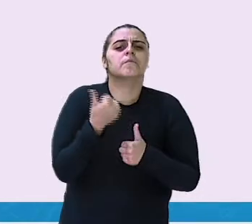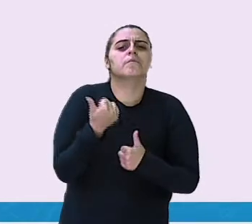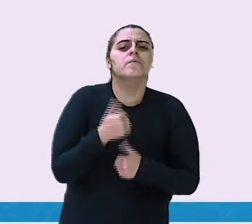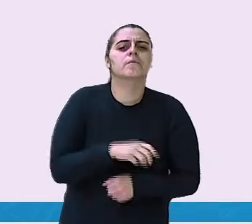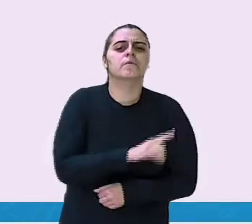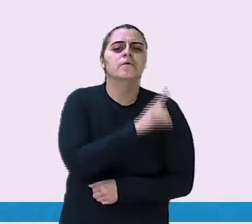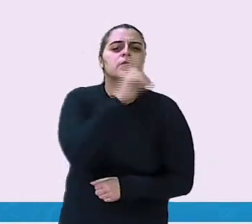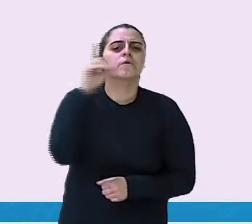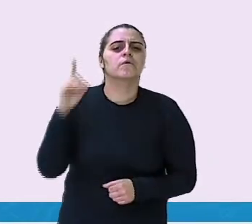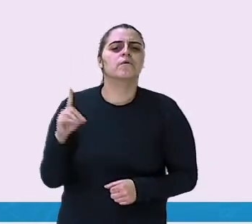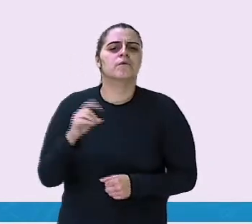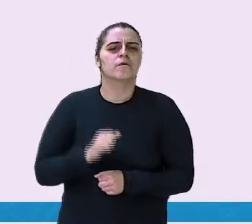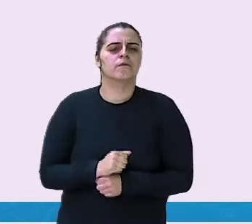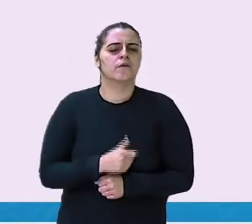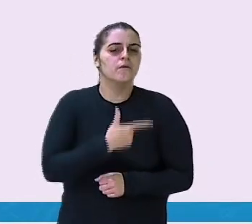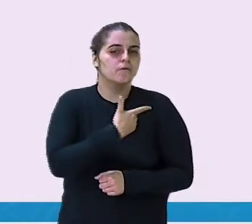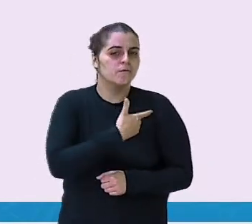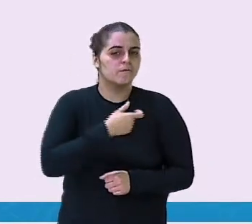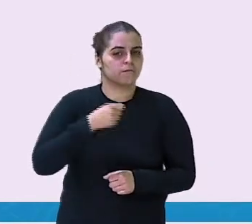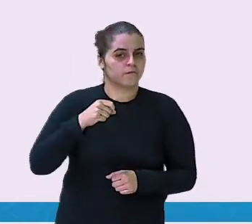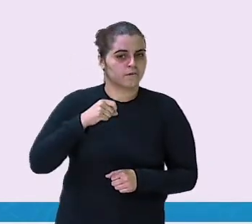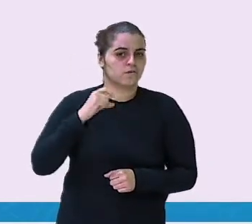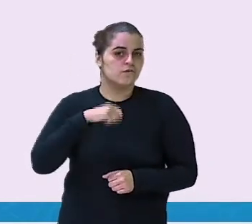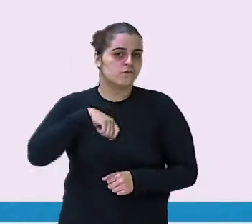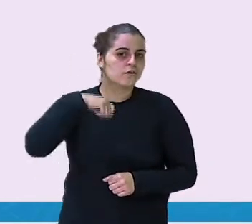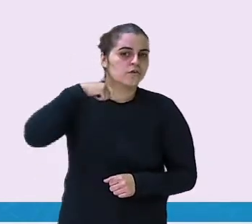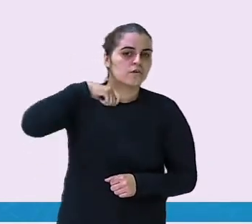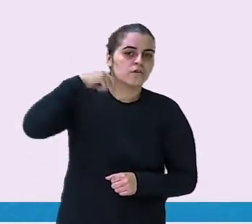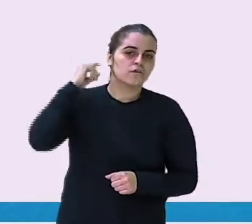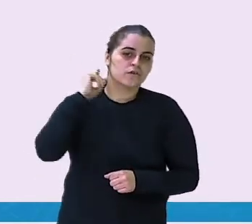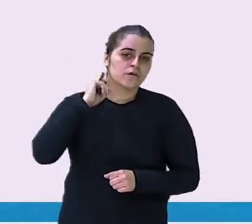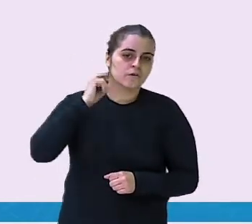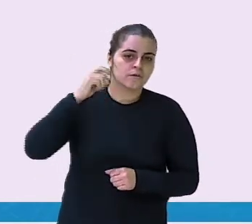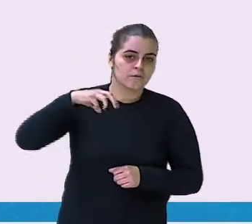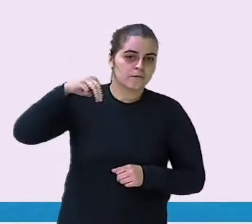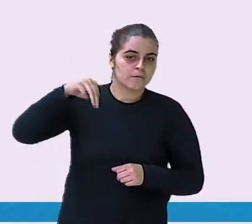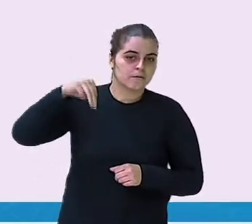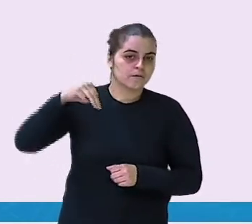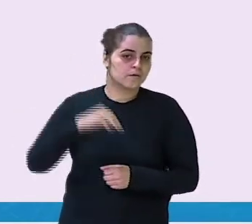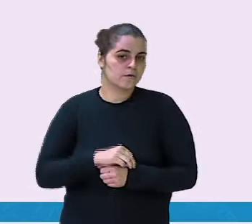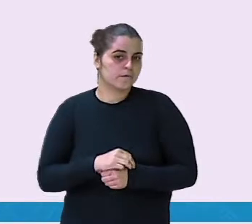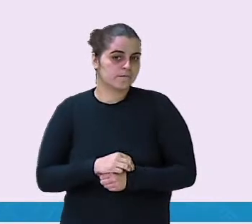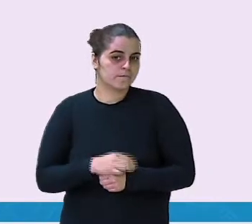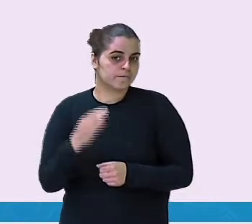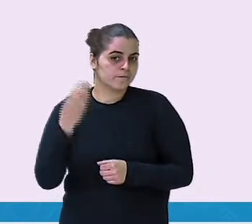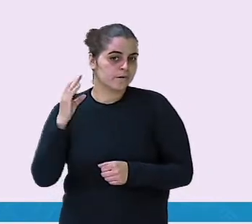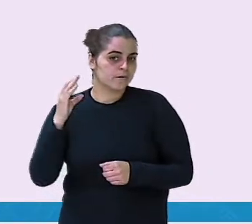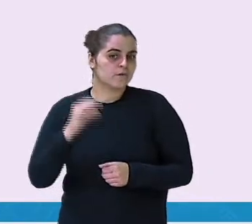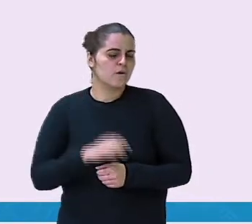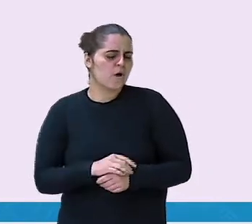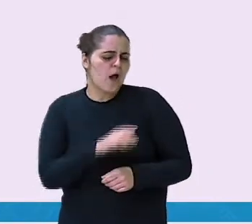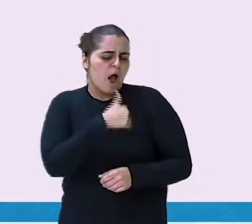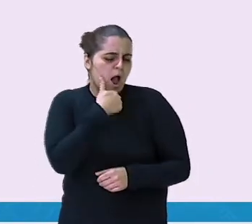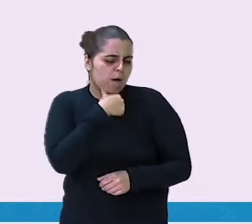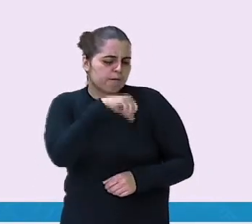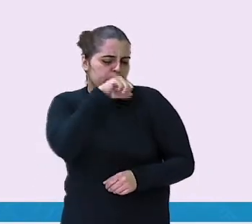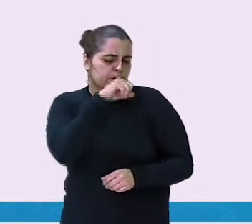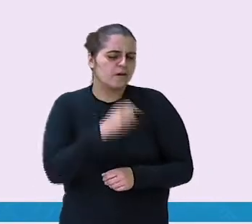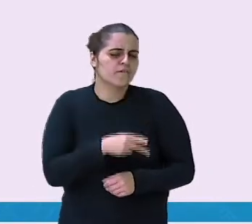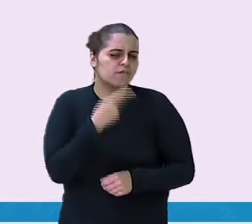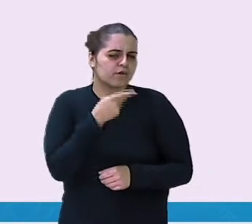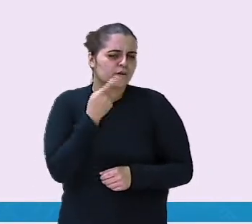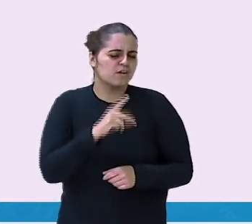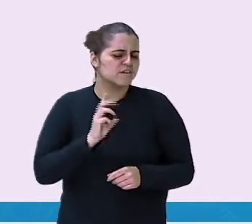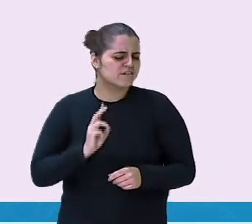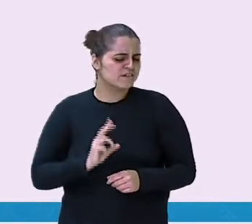história? 20 de março. Nós temos aqui, 20 de março. Mamãe disse que eu sempre devo me